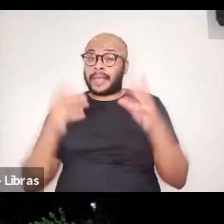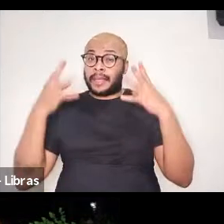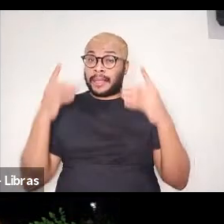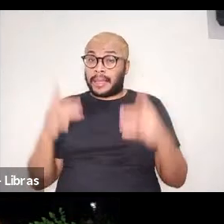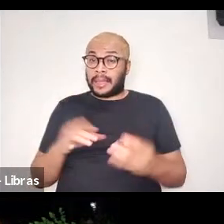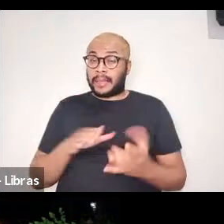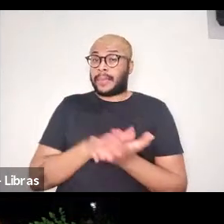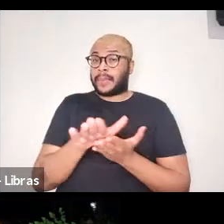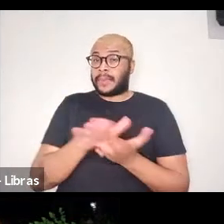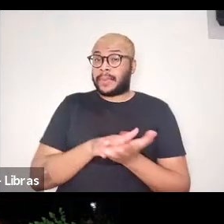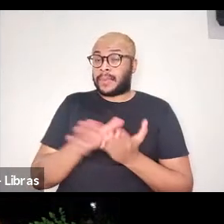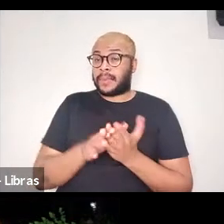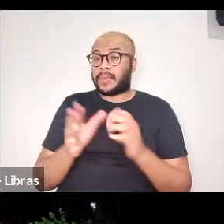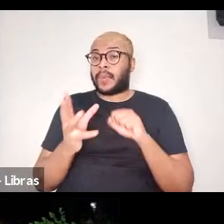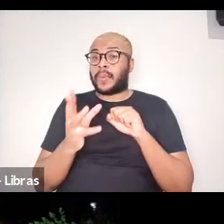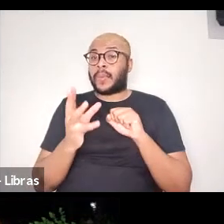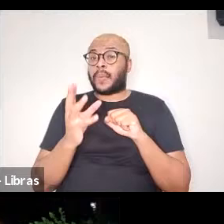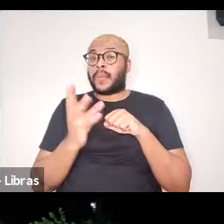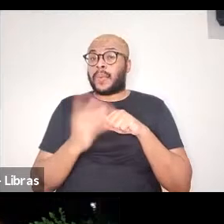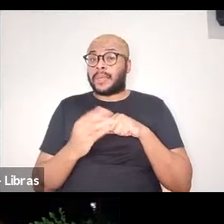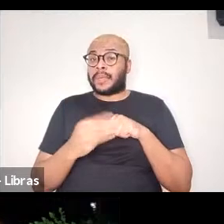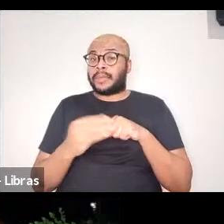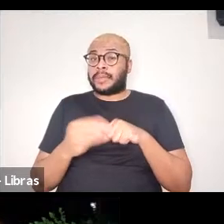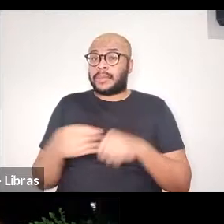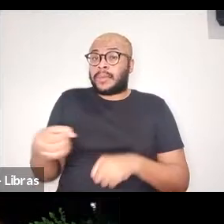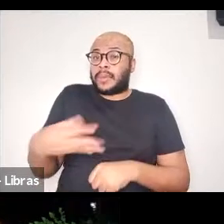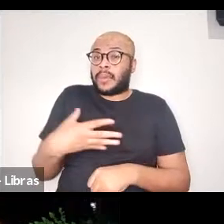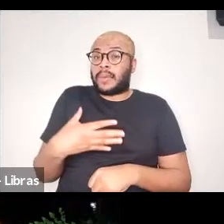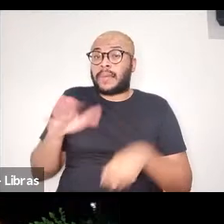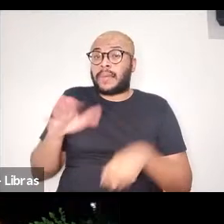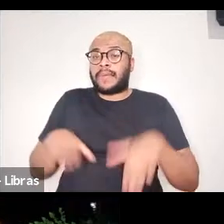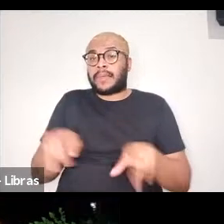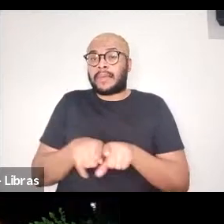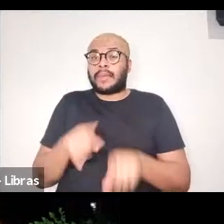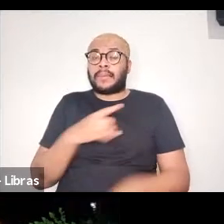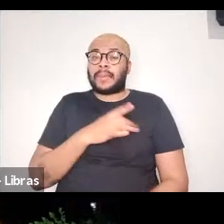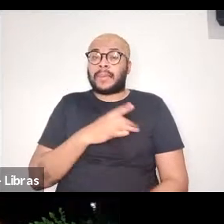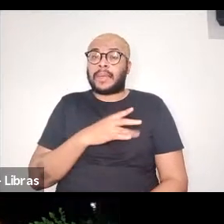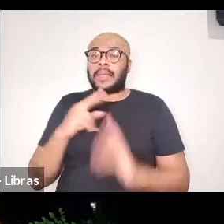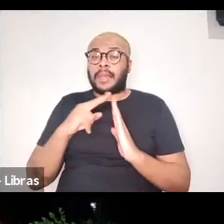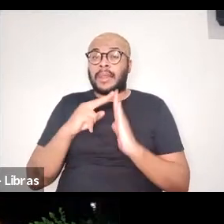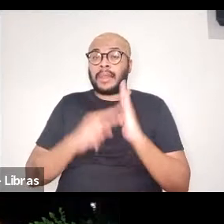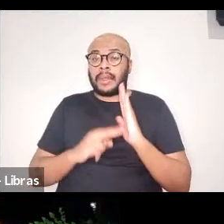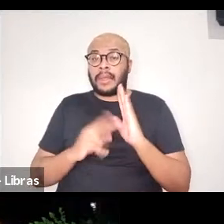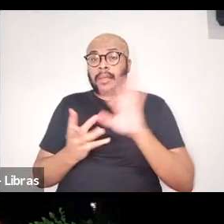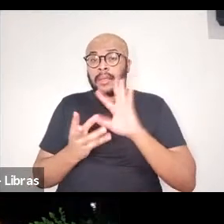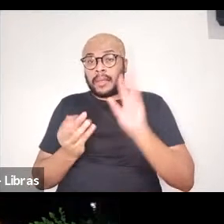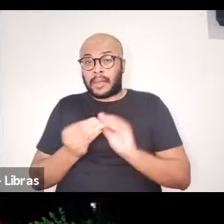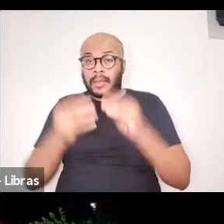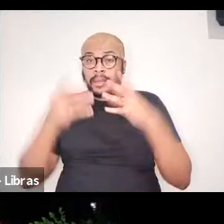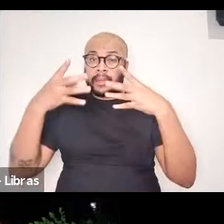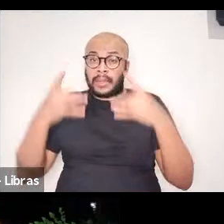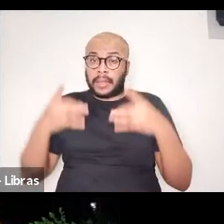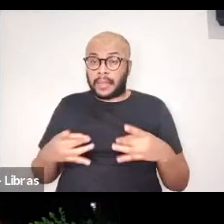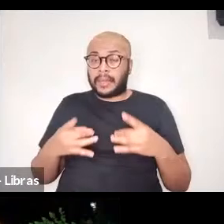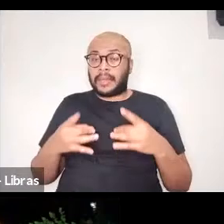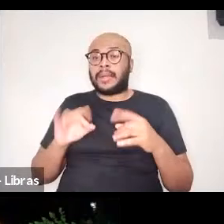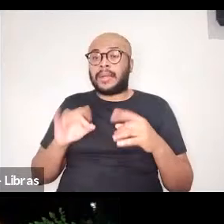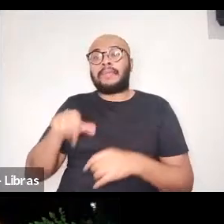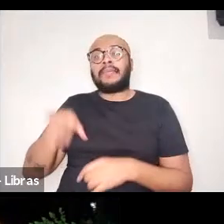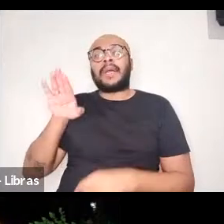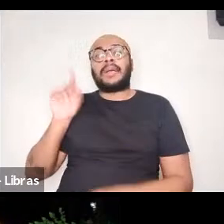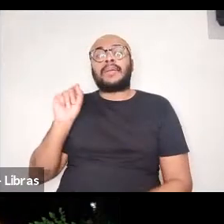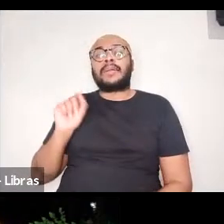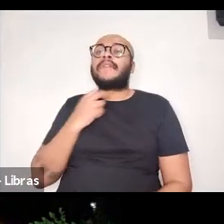novo, eu também temo, às vezes, em ler resenhas que são muito mais a